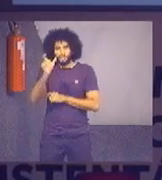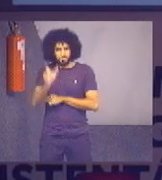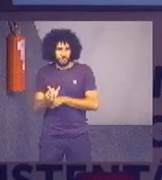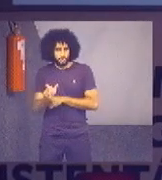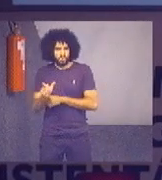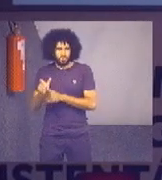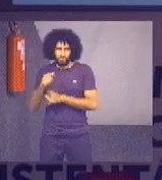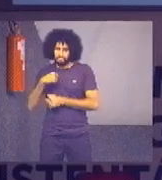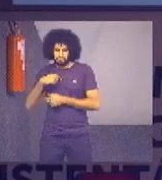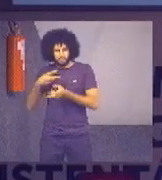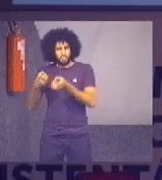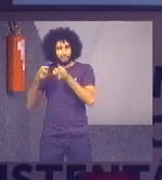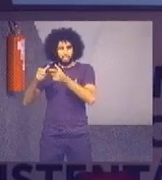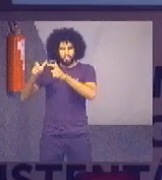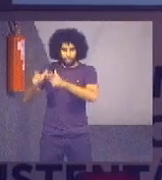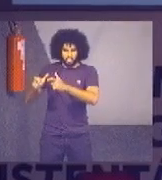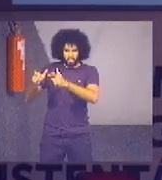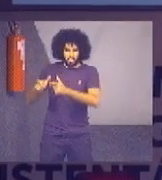do tribunal.